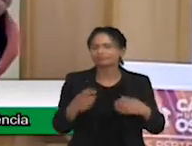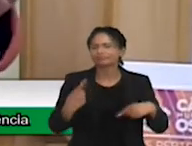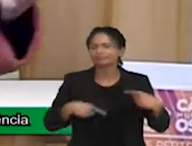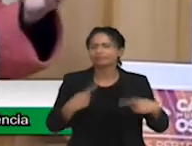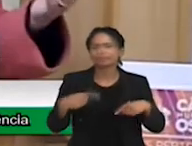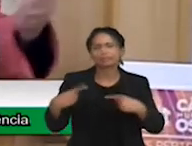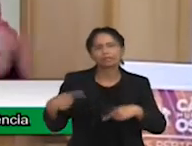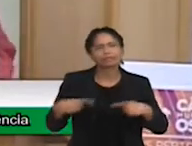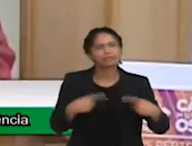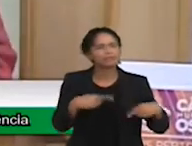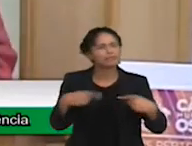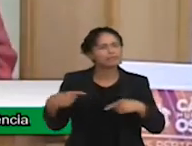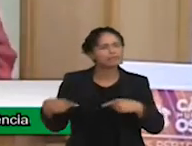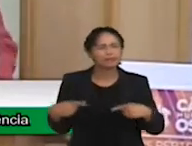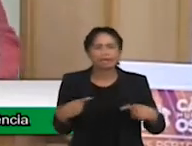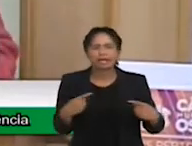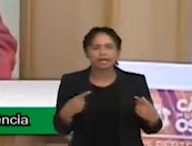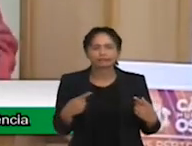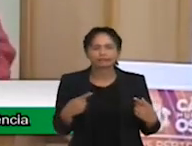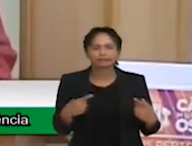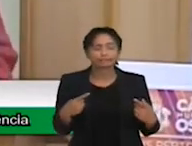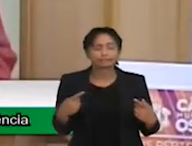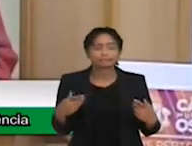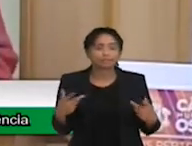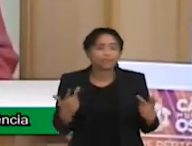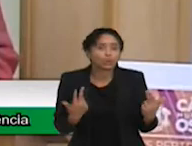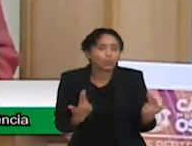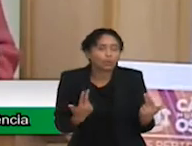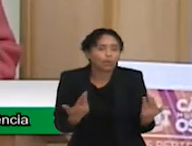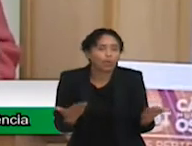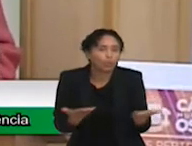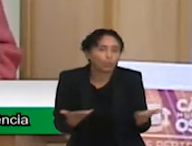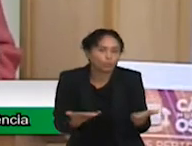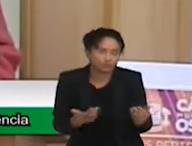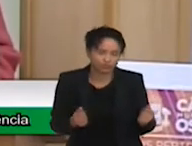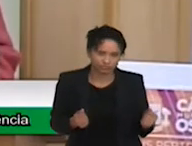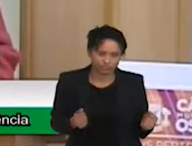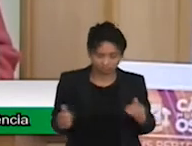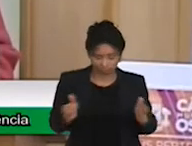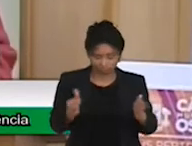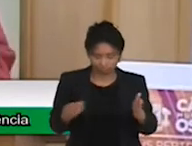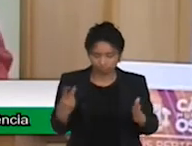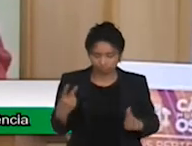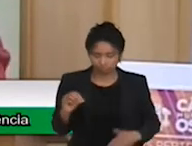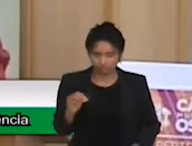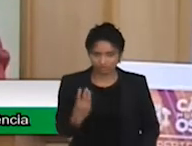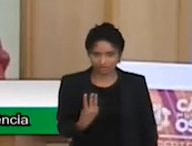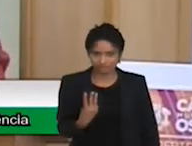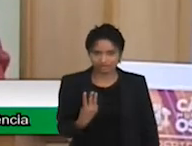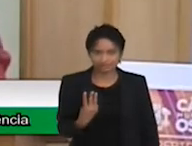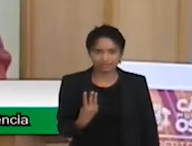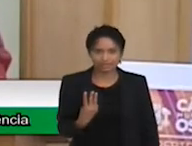exatamente o que estávamos discutindo. Estamos discutindo essa noite. Isso foi em 2003.